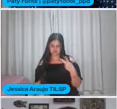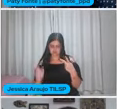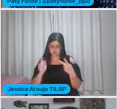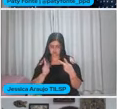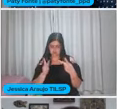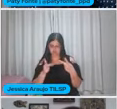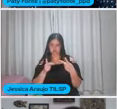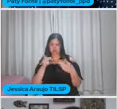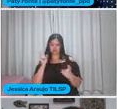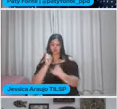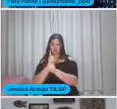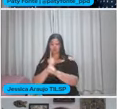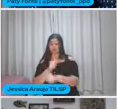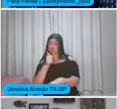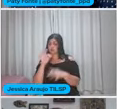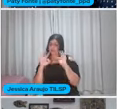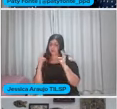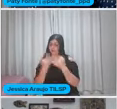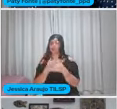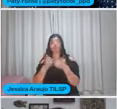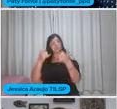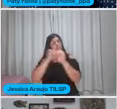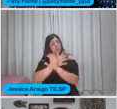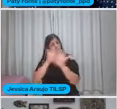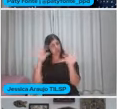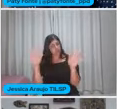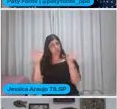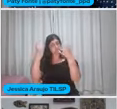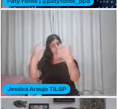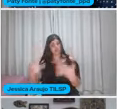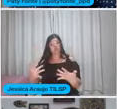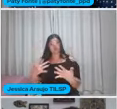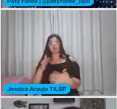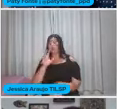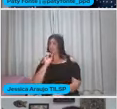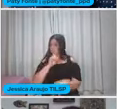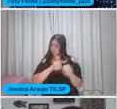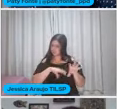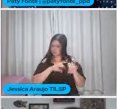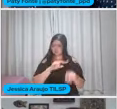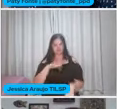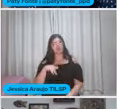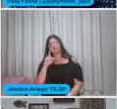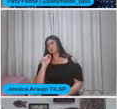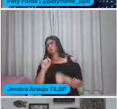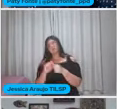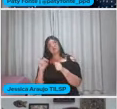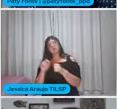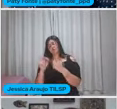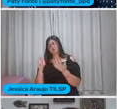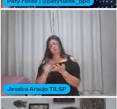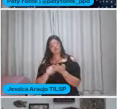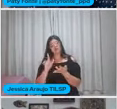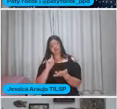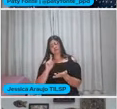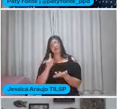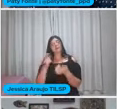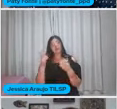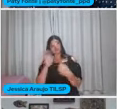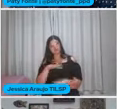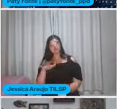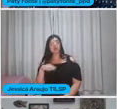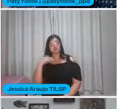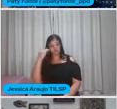tiver um encontro Com os pais Também esclarecer, né? Que educação infantil Não se faz só de folhinha Que eles têm que, né? As crianças Vão